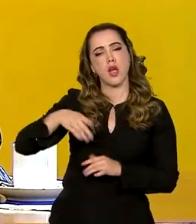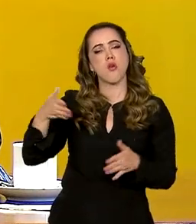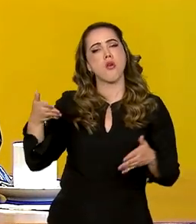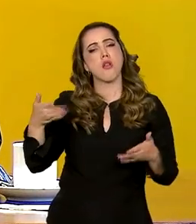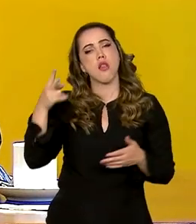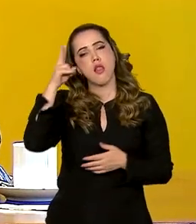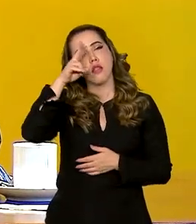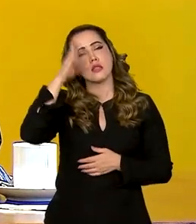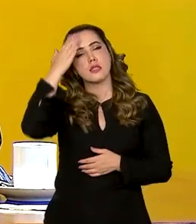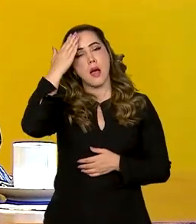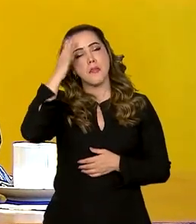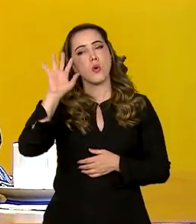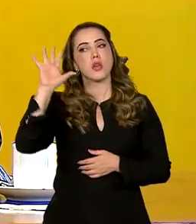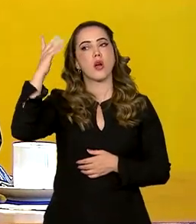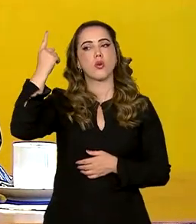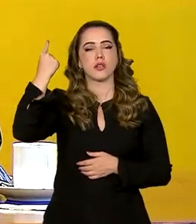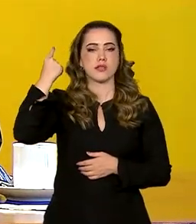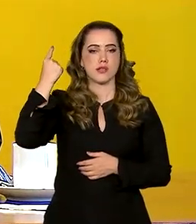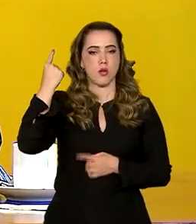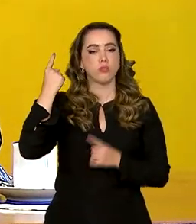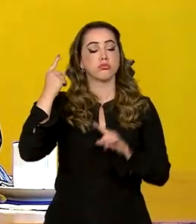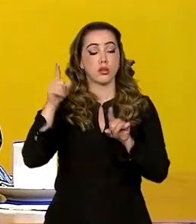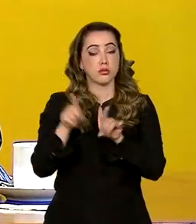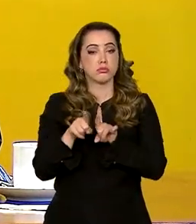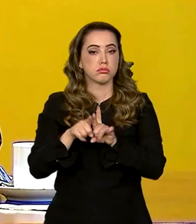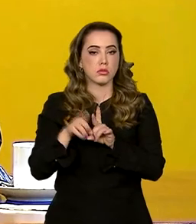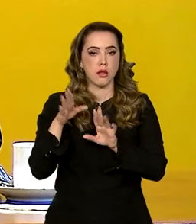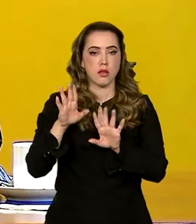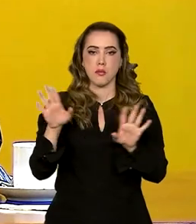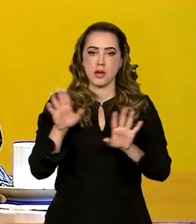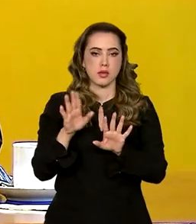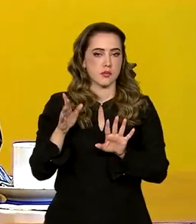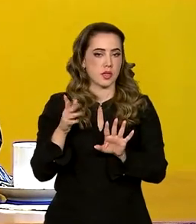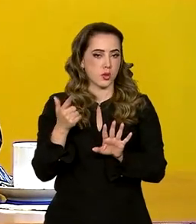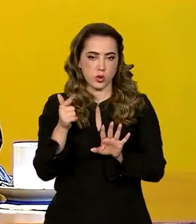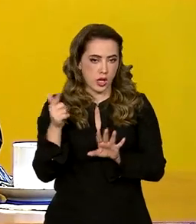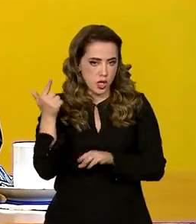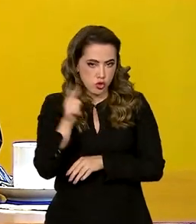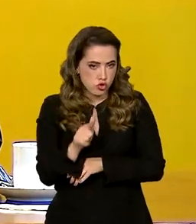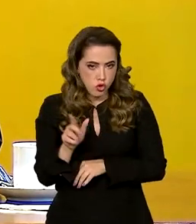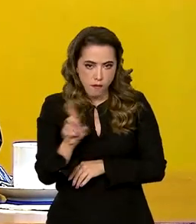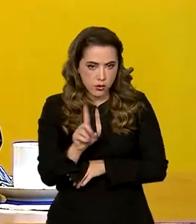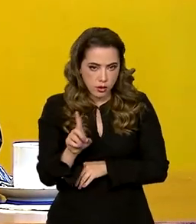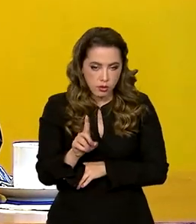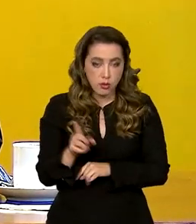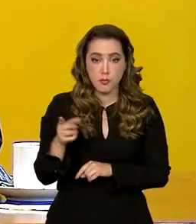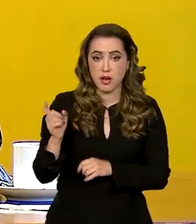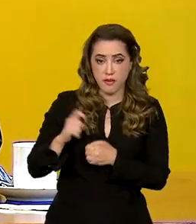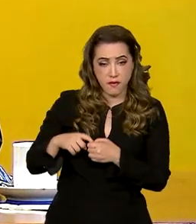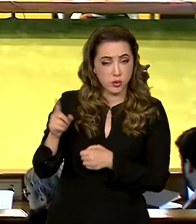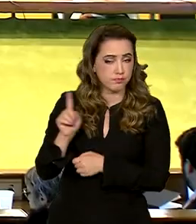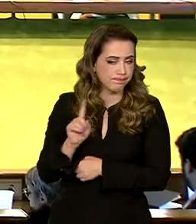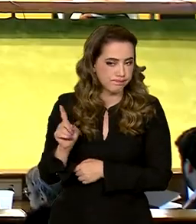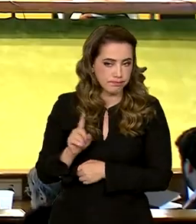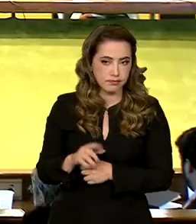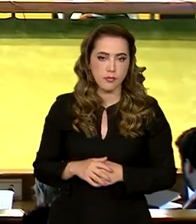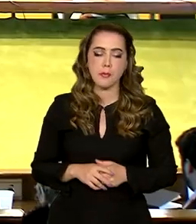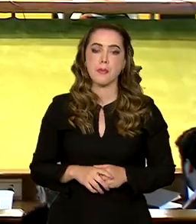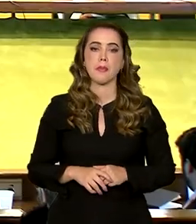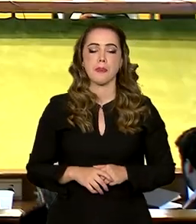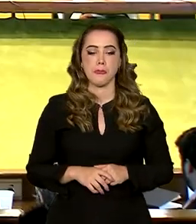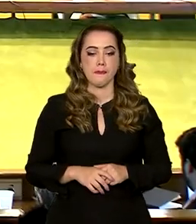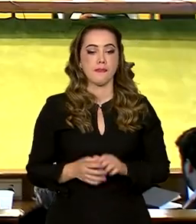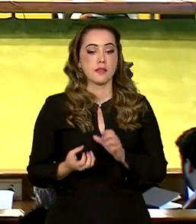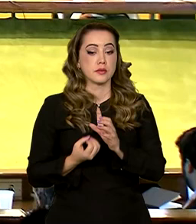do que aconteceu, não para exaltar, mas, acima de tudo, para que não se repita, para que aquilo não volte a acontecer. A forma de